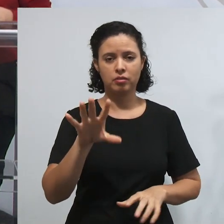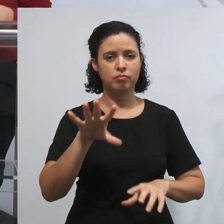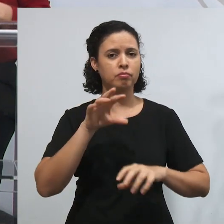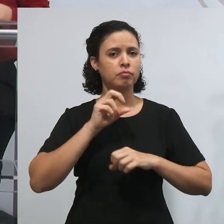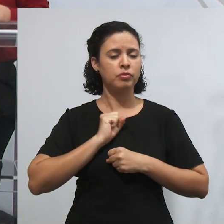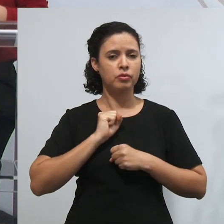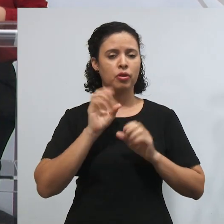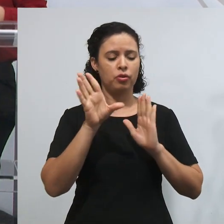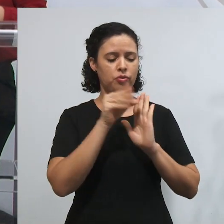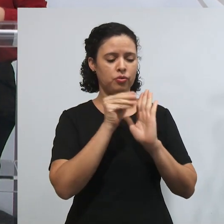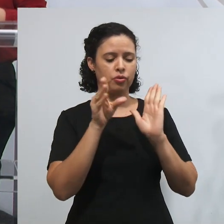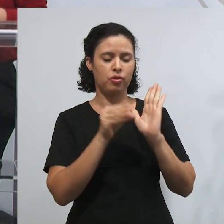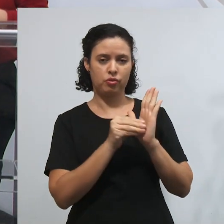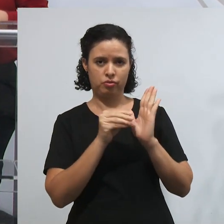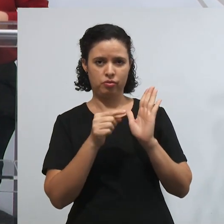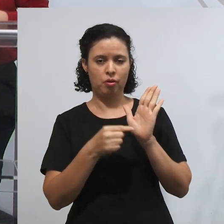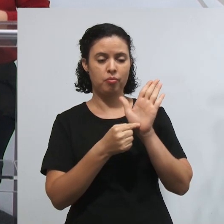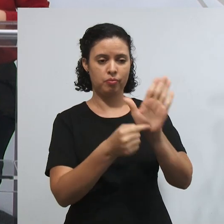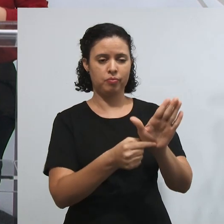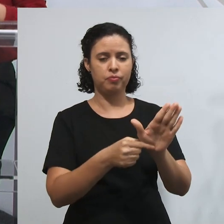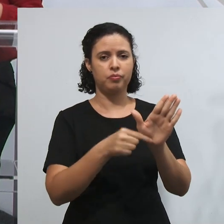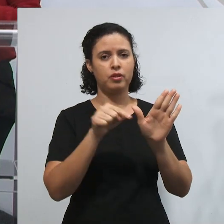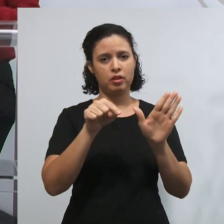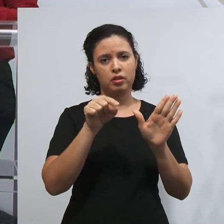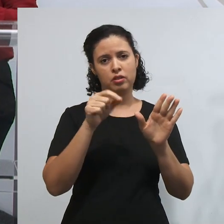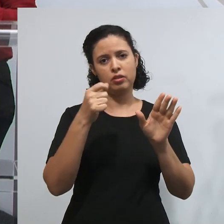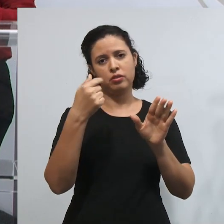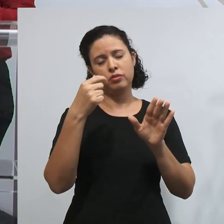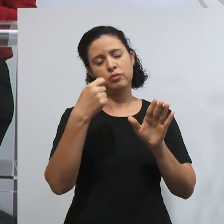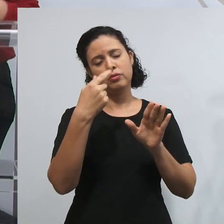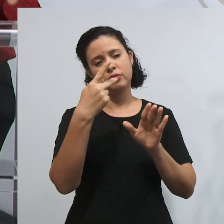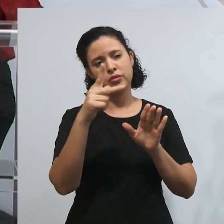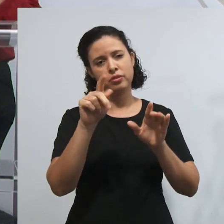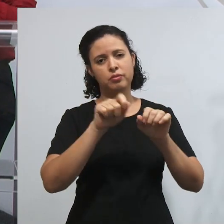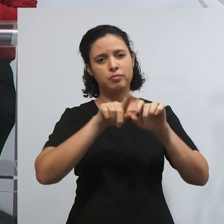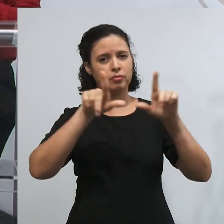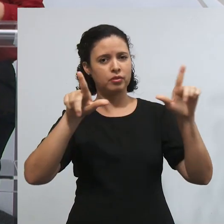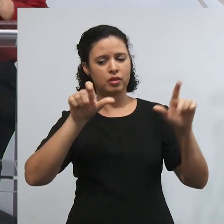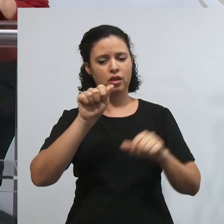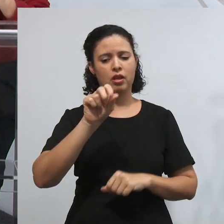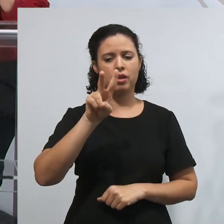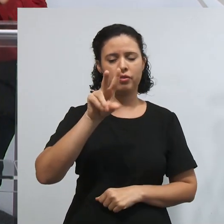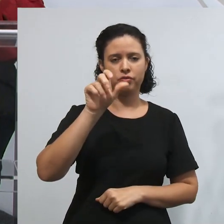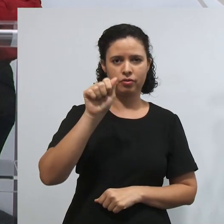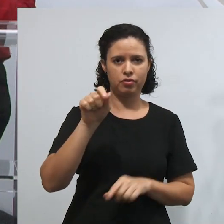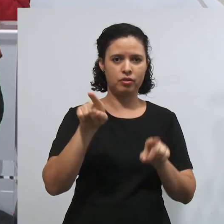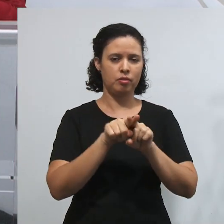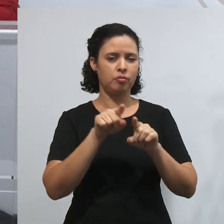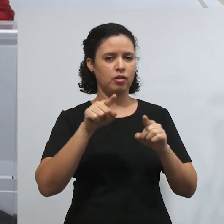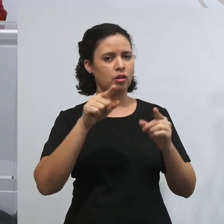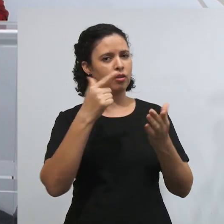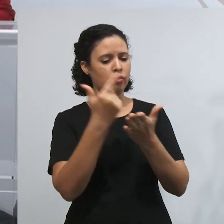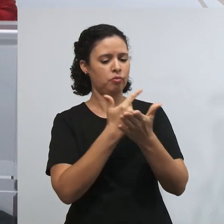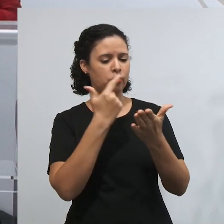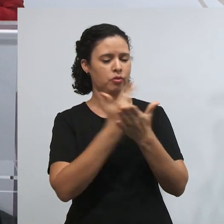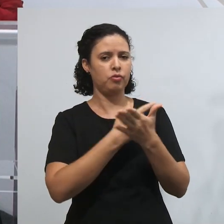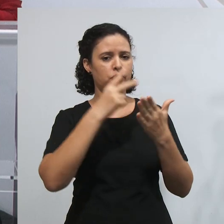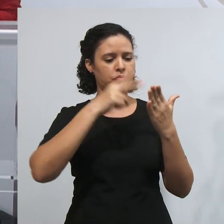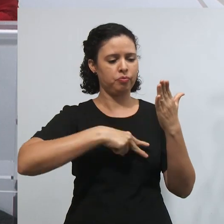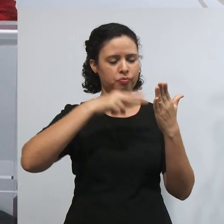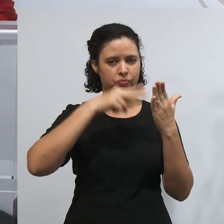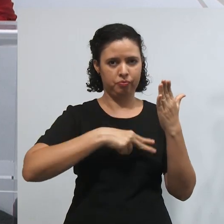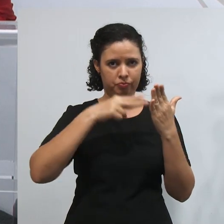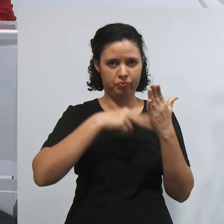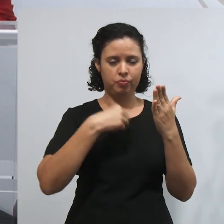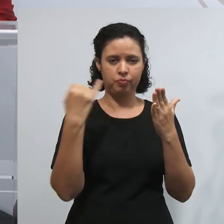apropriar dos conteúdos que são indicados aí no seu ambiente virtual de aprendizagem, bem como fazer a leitura dos livros lá, indicados na